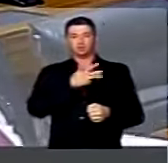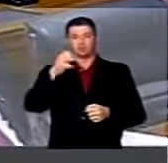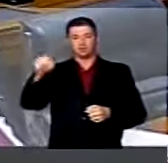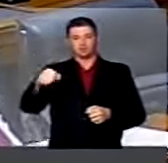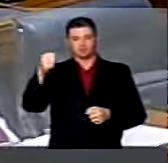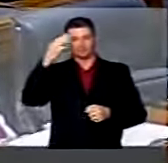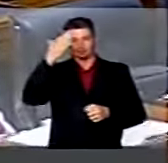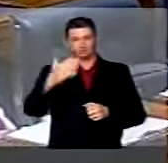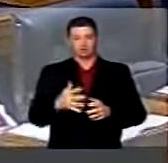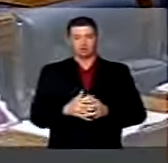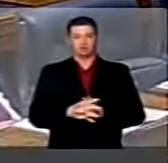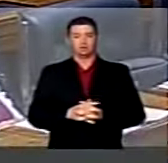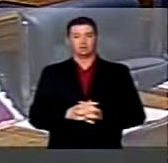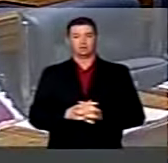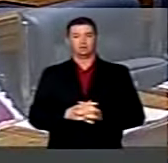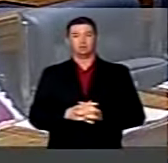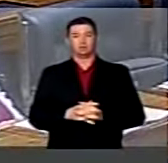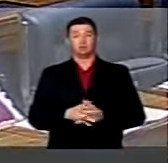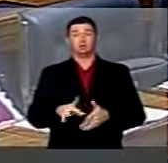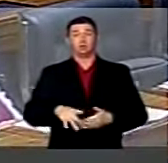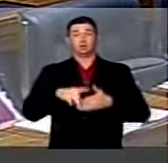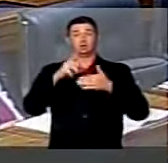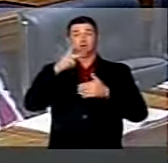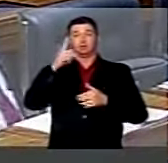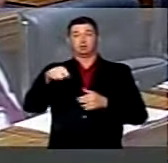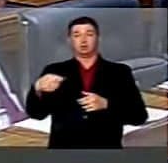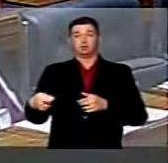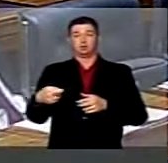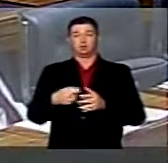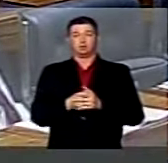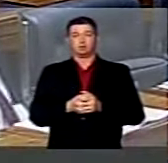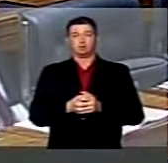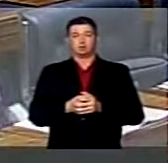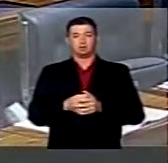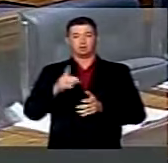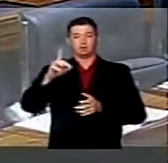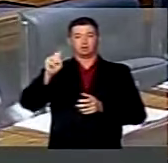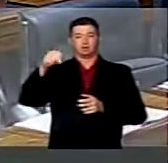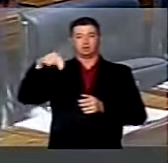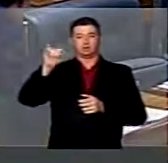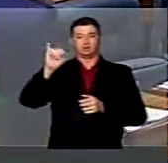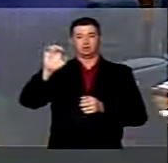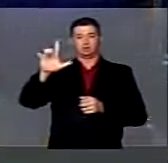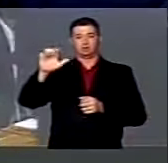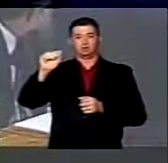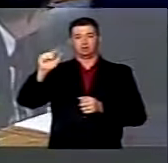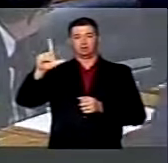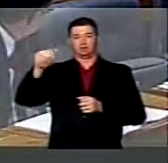Obrigado. Para falar como líder, deputado Daniel Almeida.